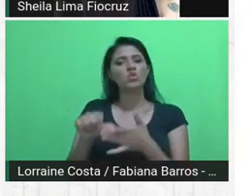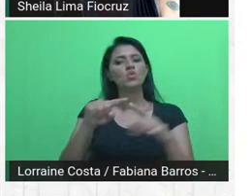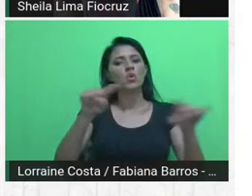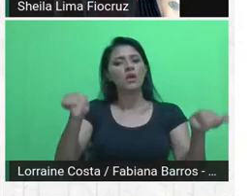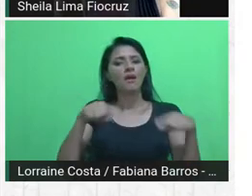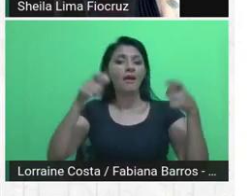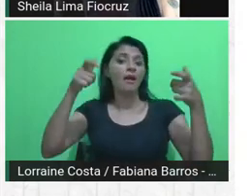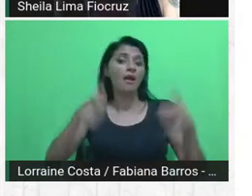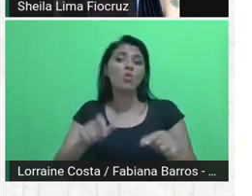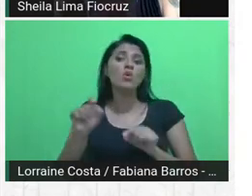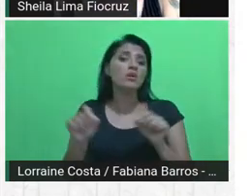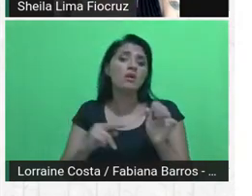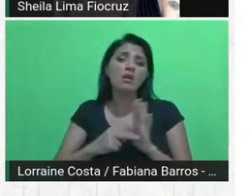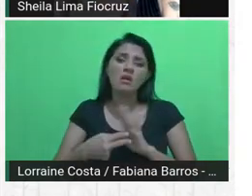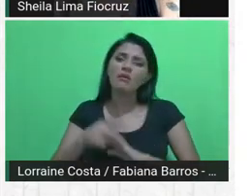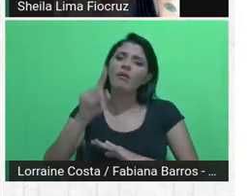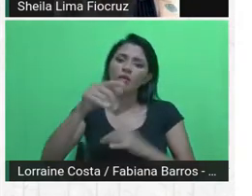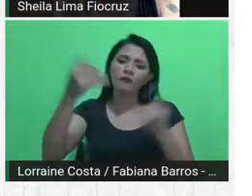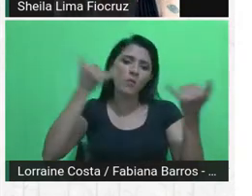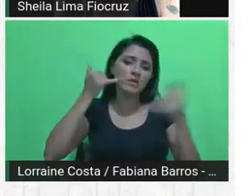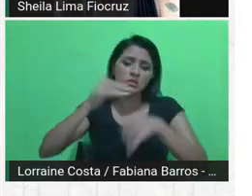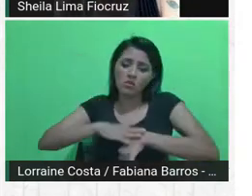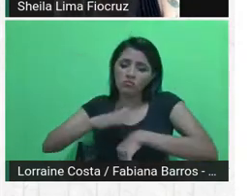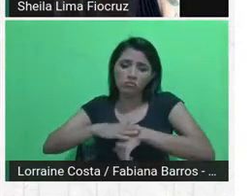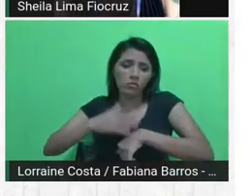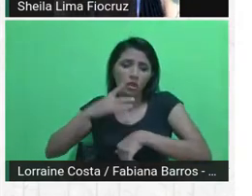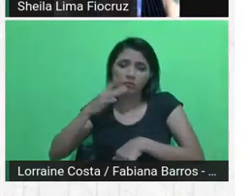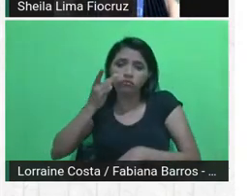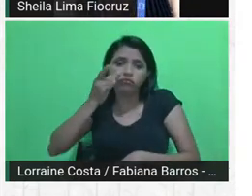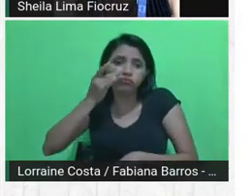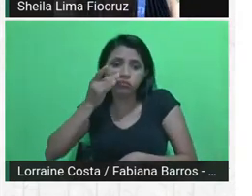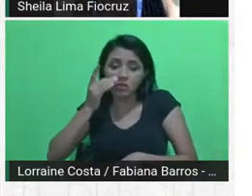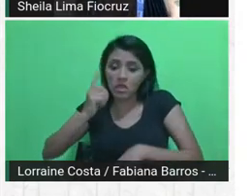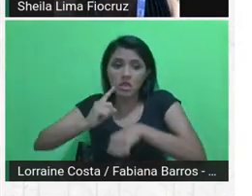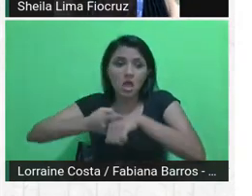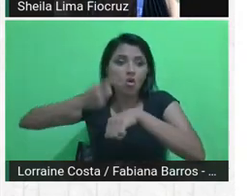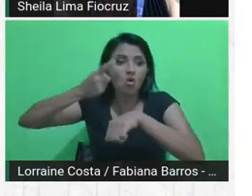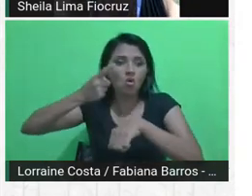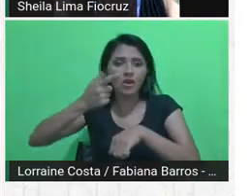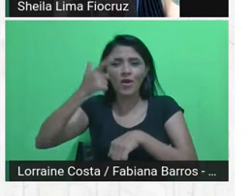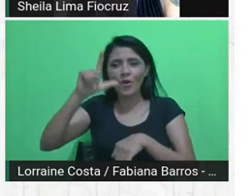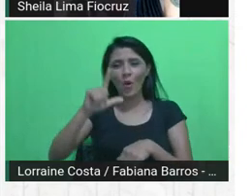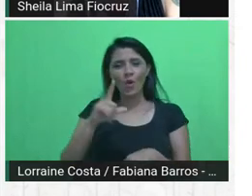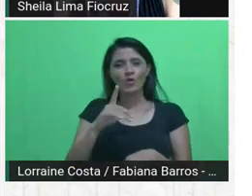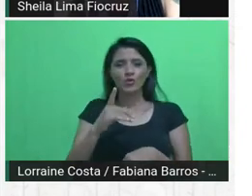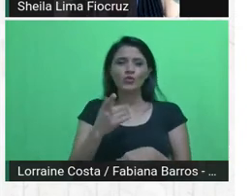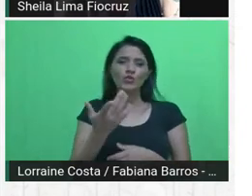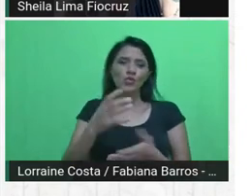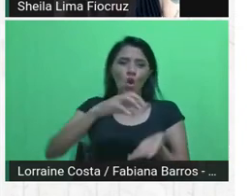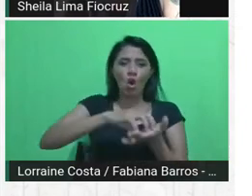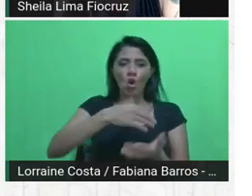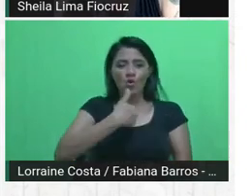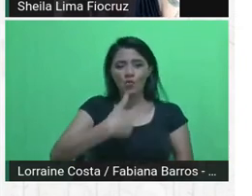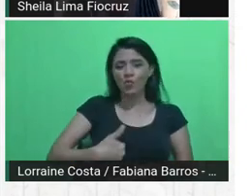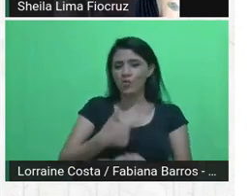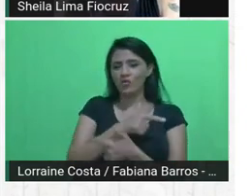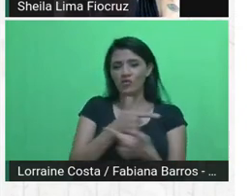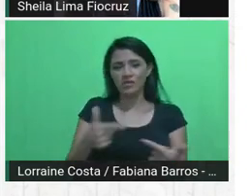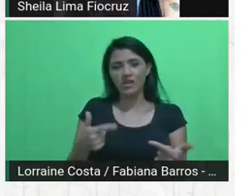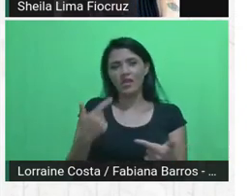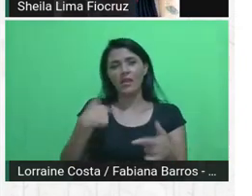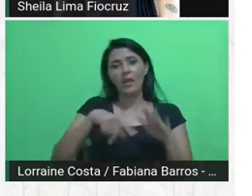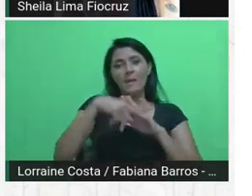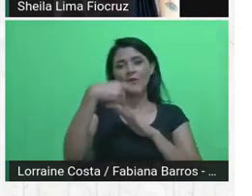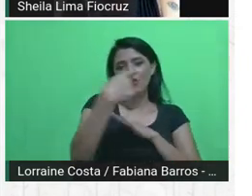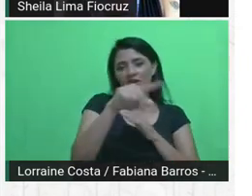informações em tempo real que nenhum órgão público tem, né, na verdade, porque os órgãos de pesquisa, eles fazem pesquisas